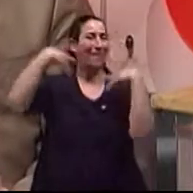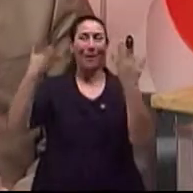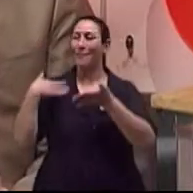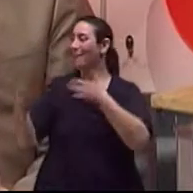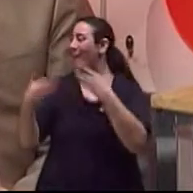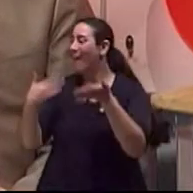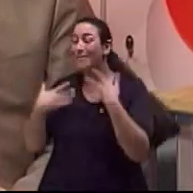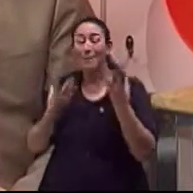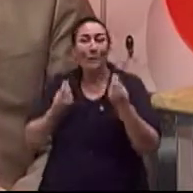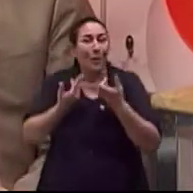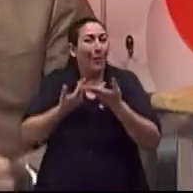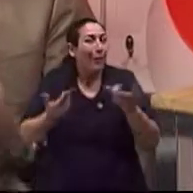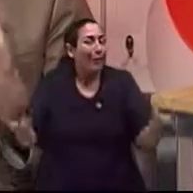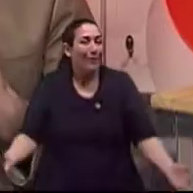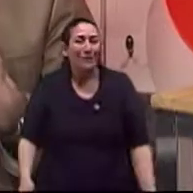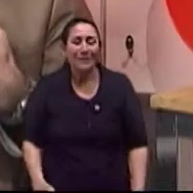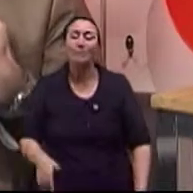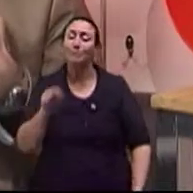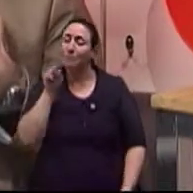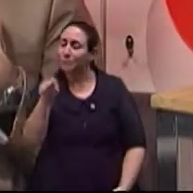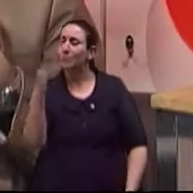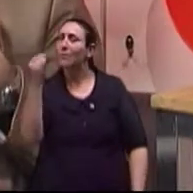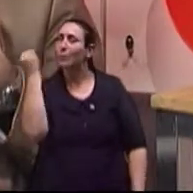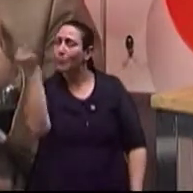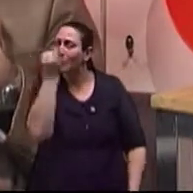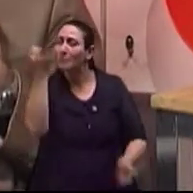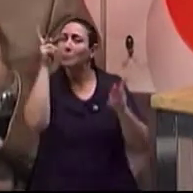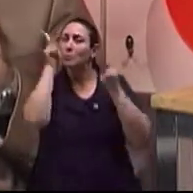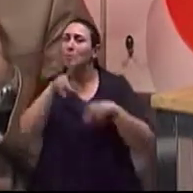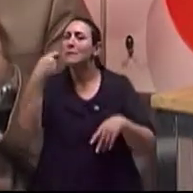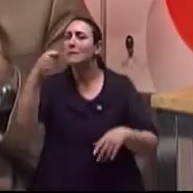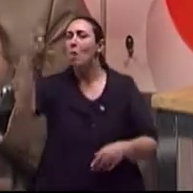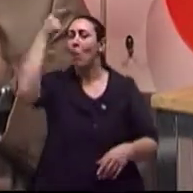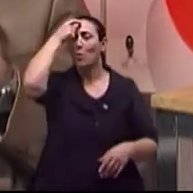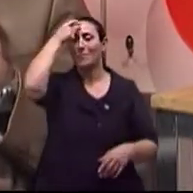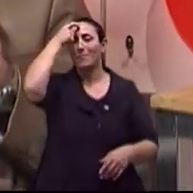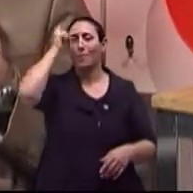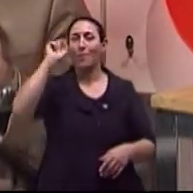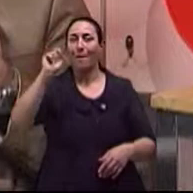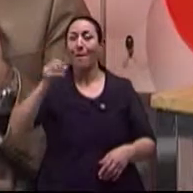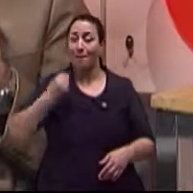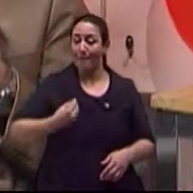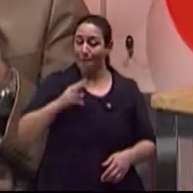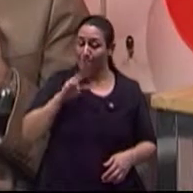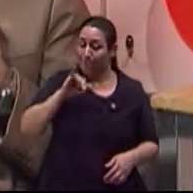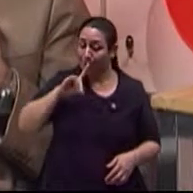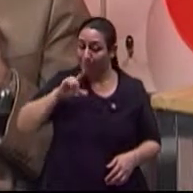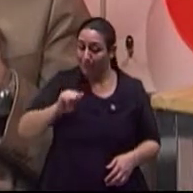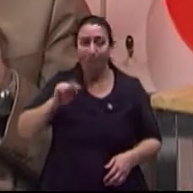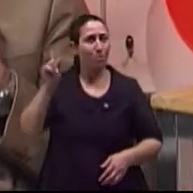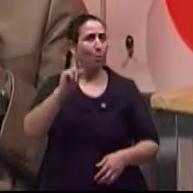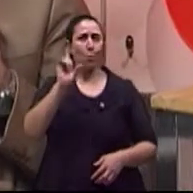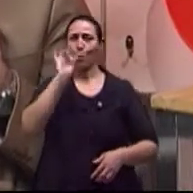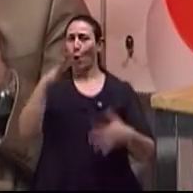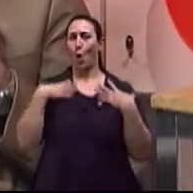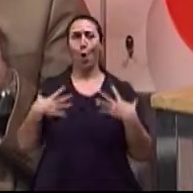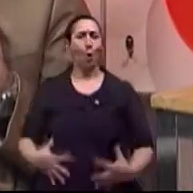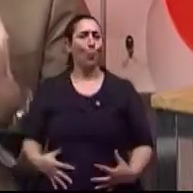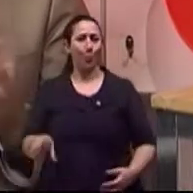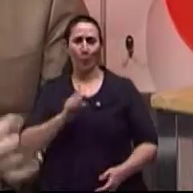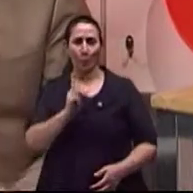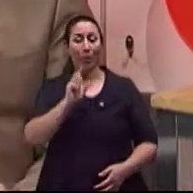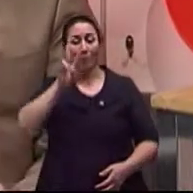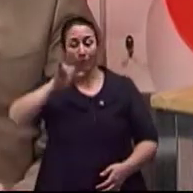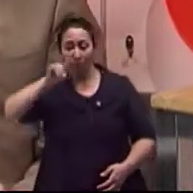conversar Mais dois programas E isso é muito importante Que as pessoas consigam entender Que nós precisamos trazer isso para o nosso dia a dia Isso não é uma